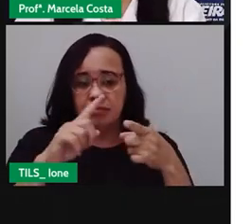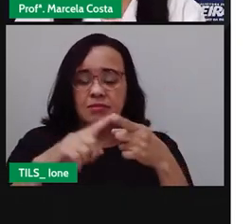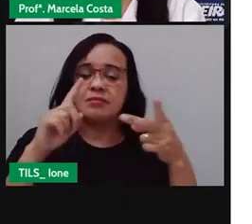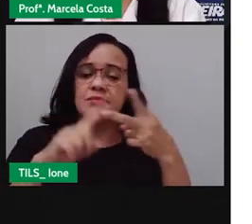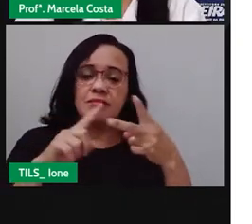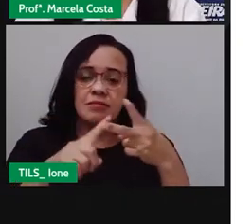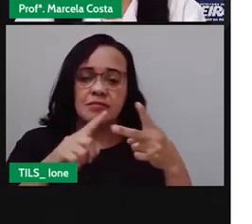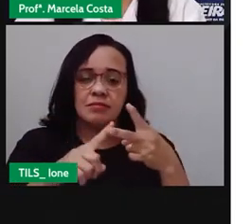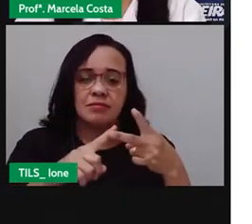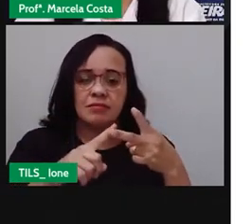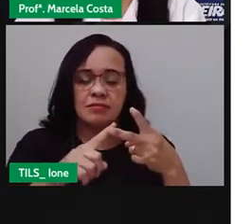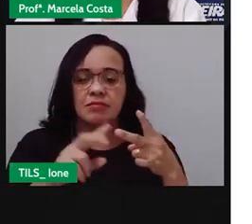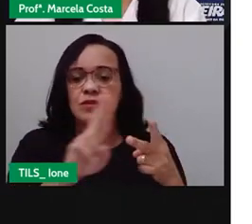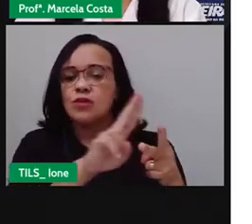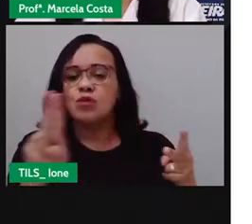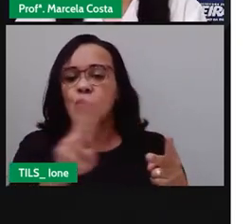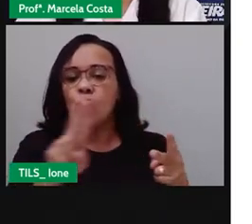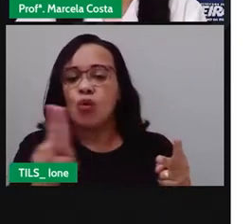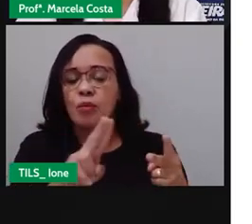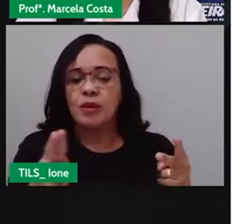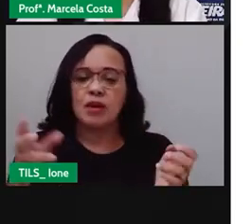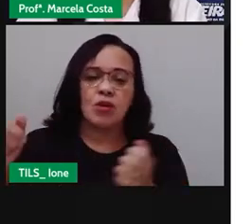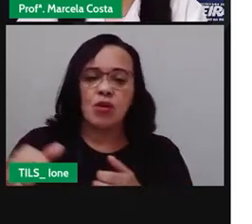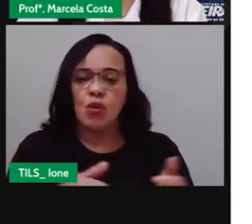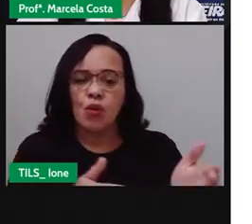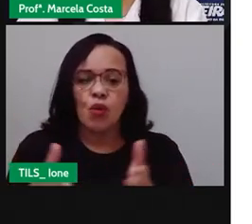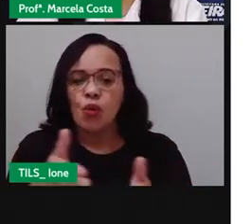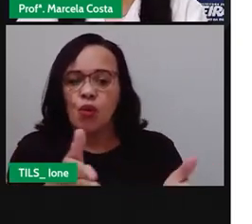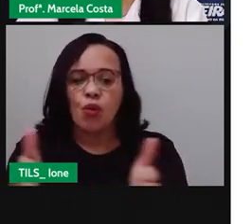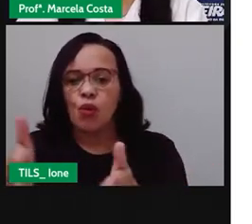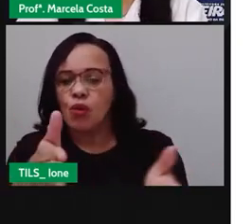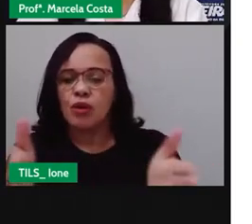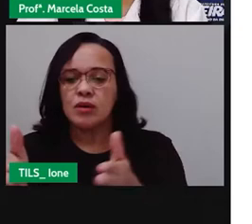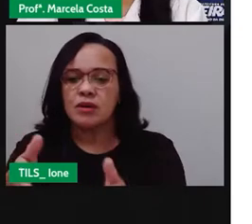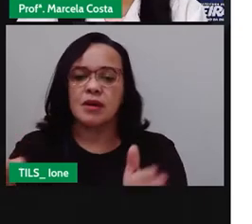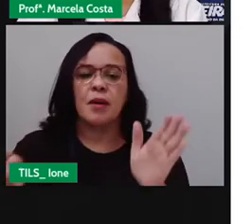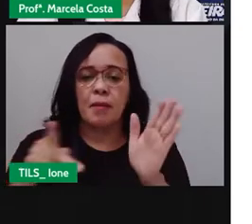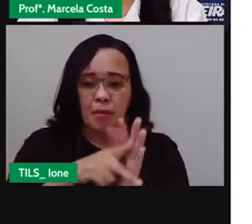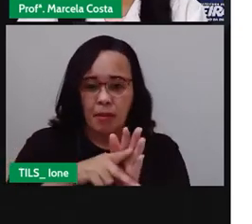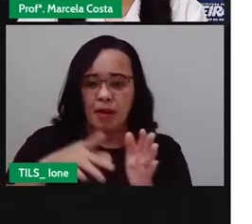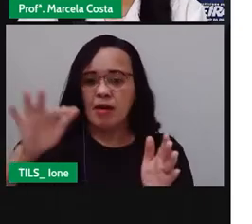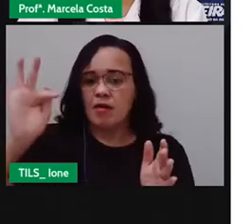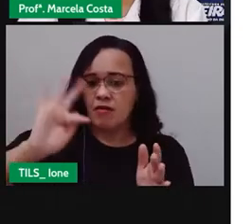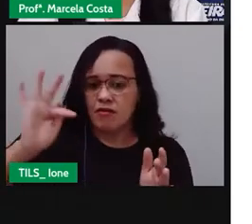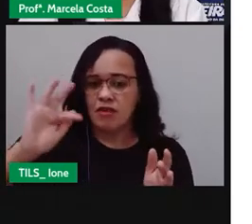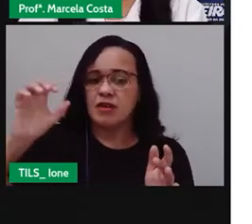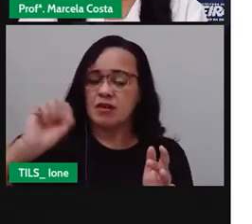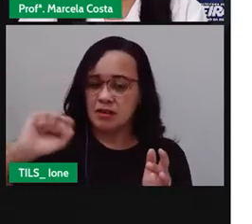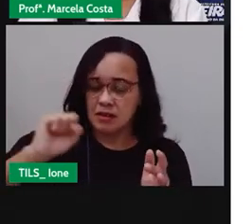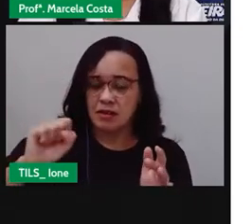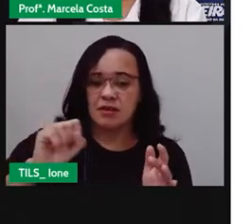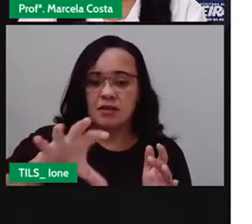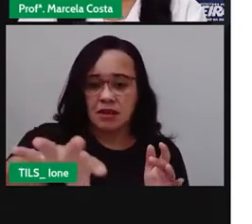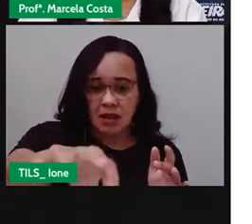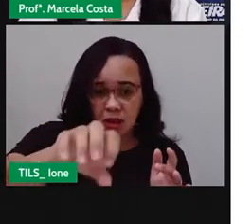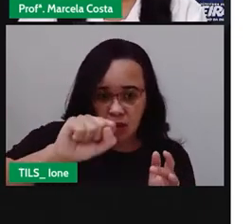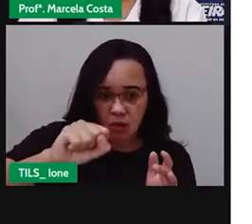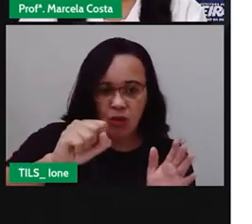também coloque aí caminhos de Feira de Santana.